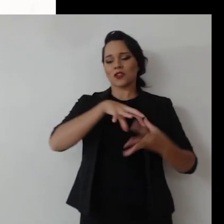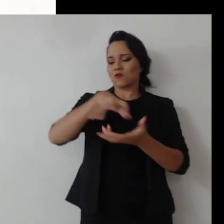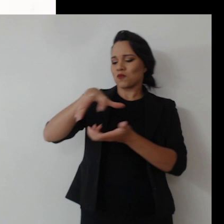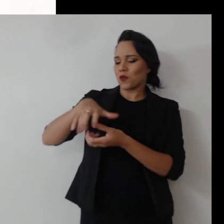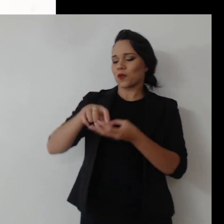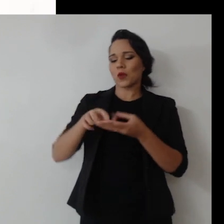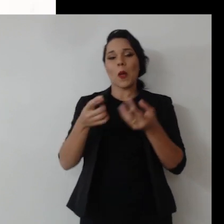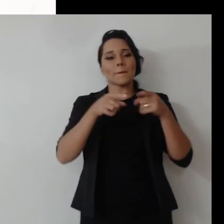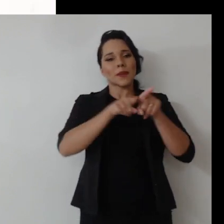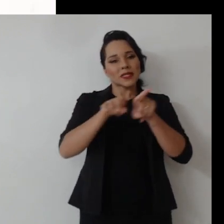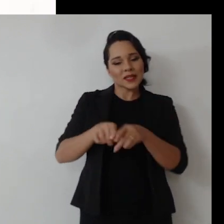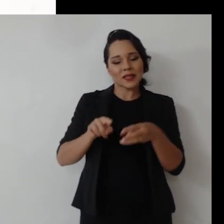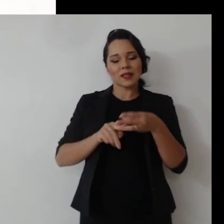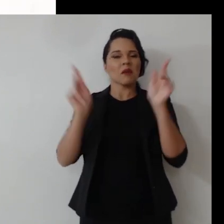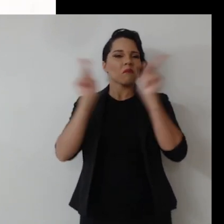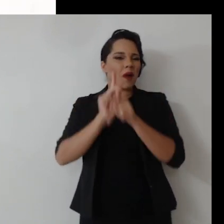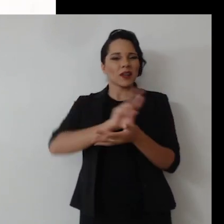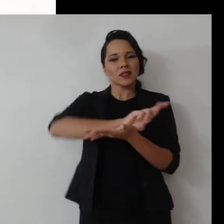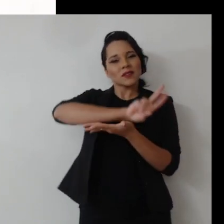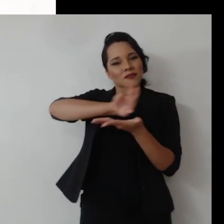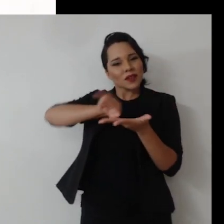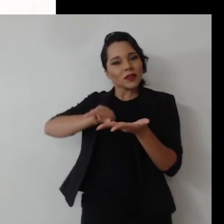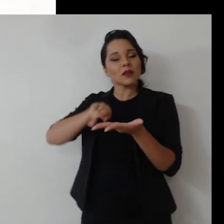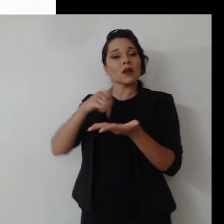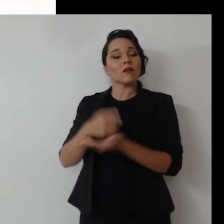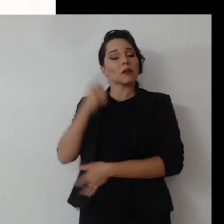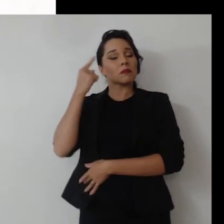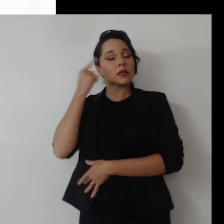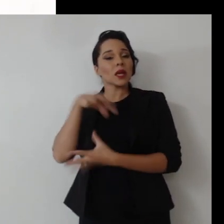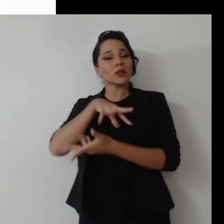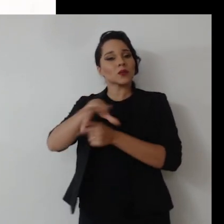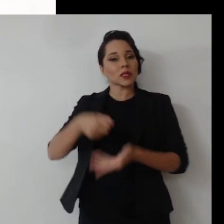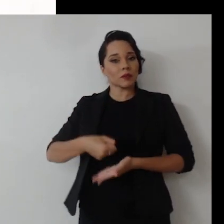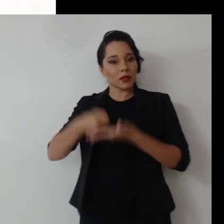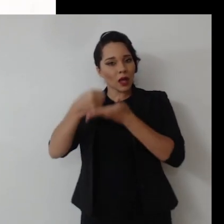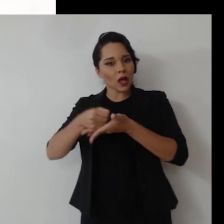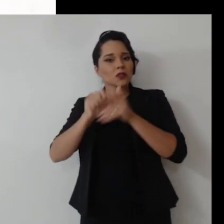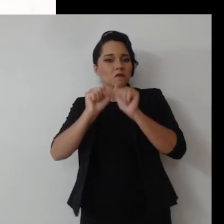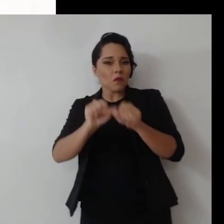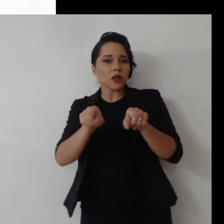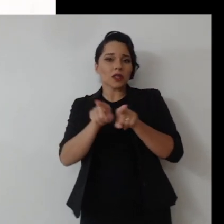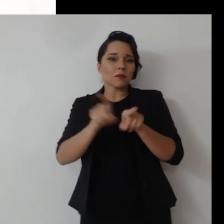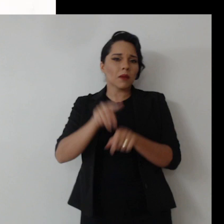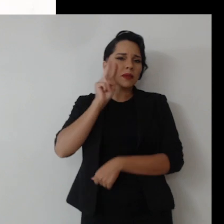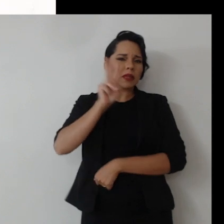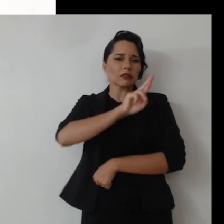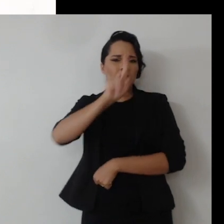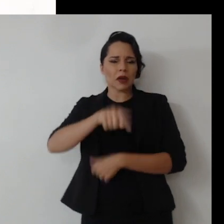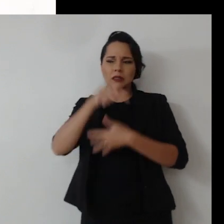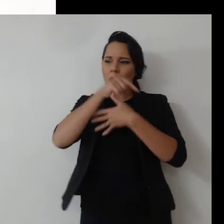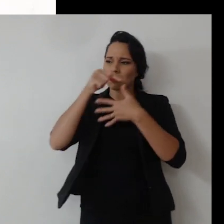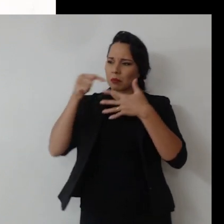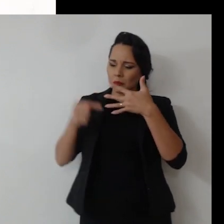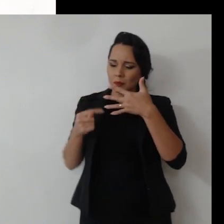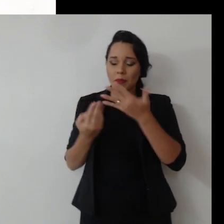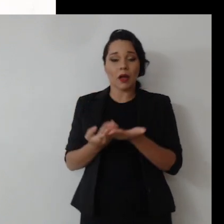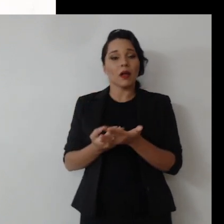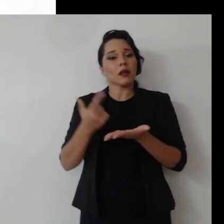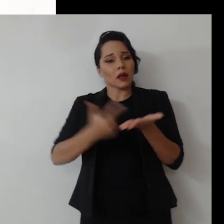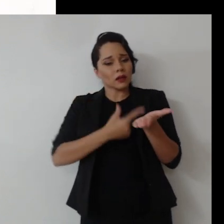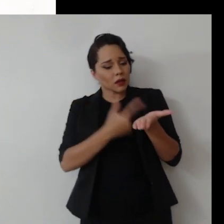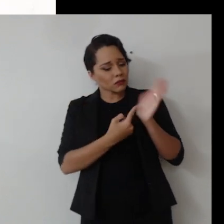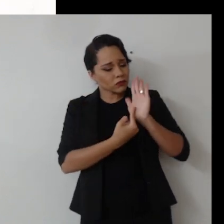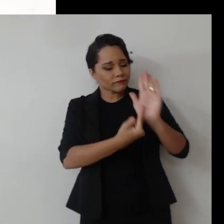planeta, parcerias, paz e muito mais. Então quando pensar em sustentabilidade, a gente pode vislumbrar diversos elementos. E a